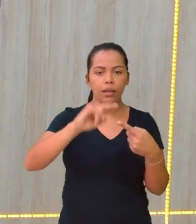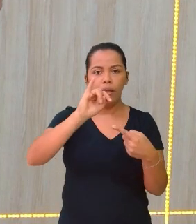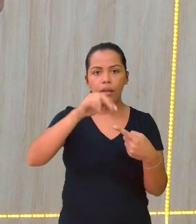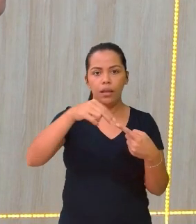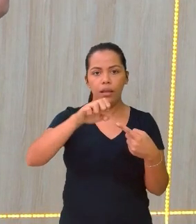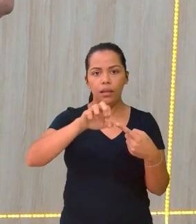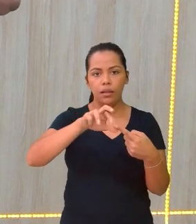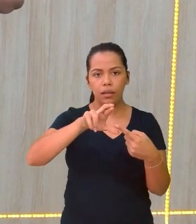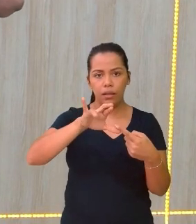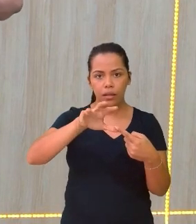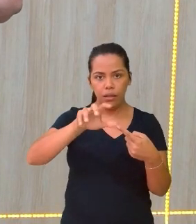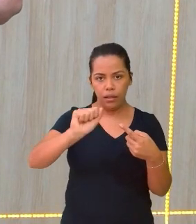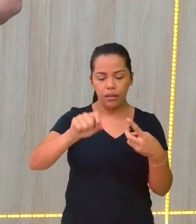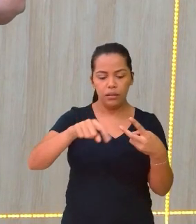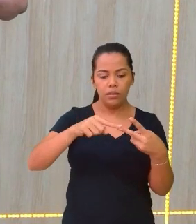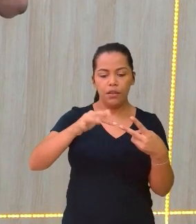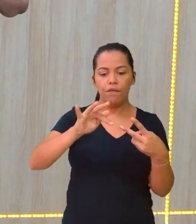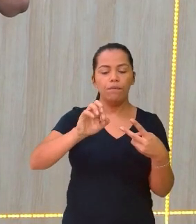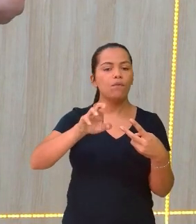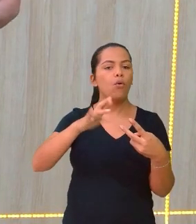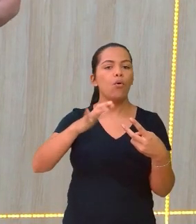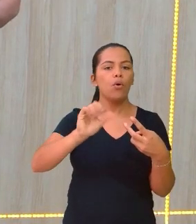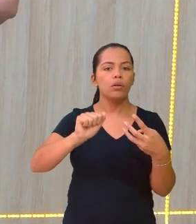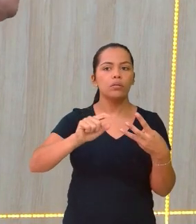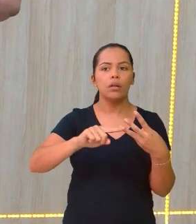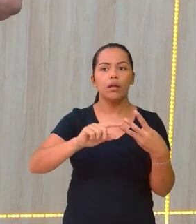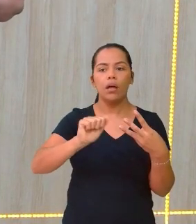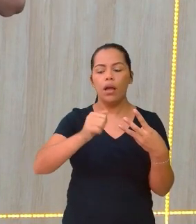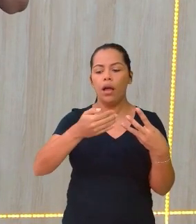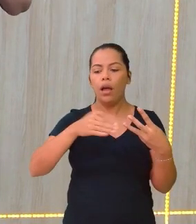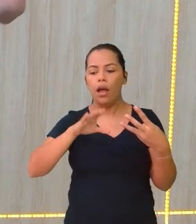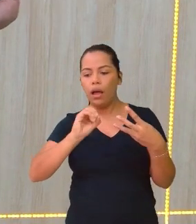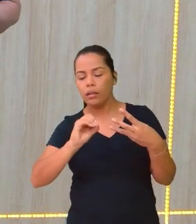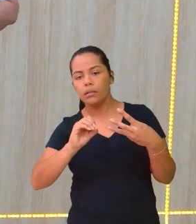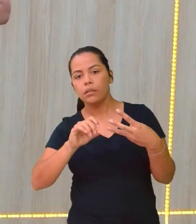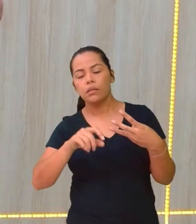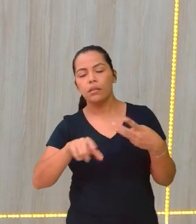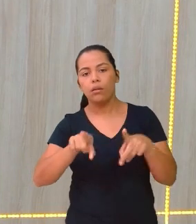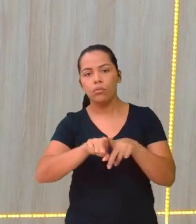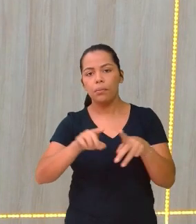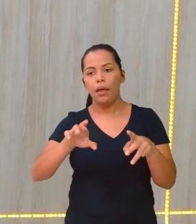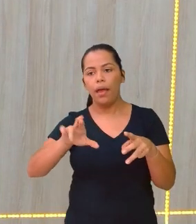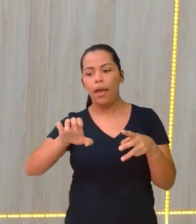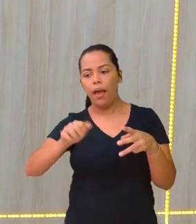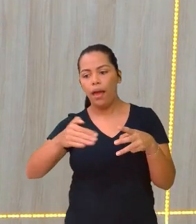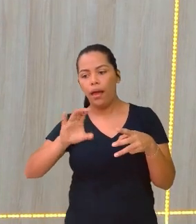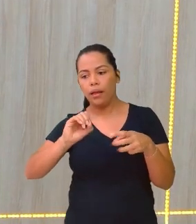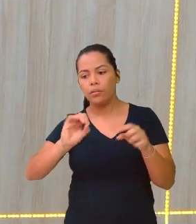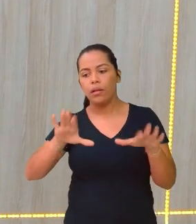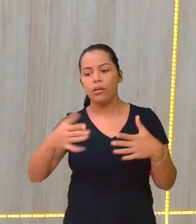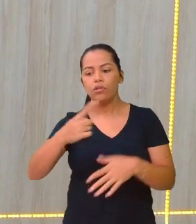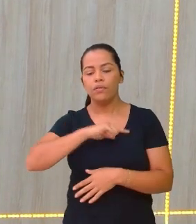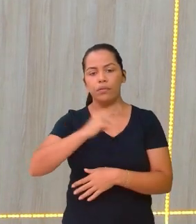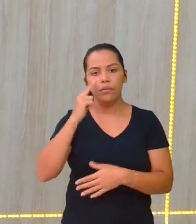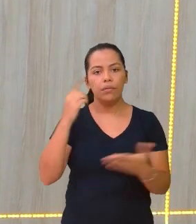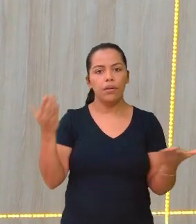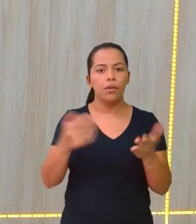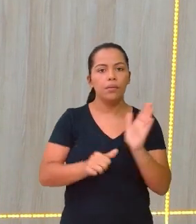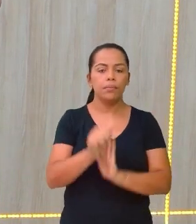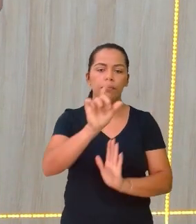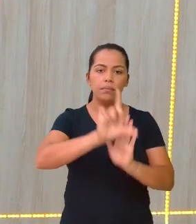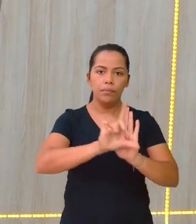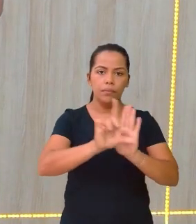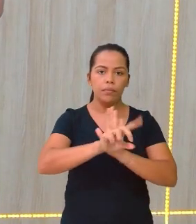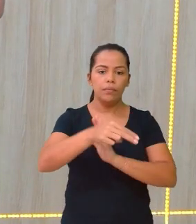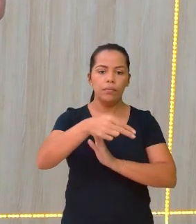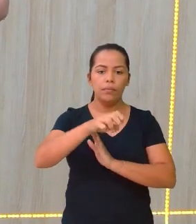reação. Então, a gente vai ver agora a primeira, a segunda e a terceira lei de Newton. Essa lei é representada com algo